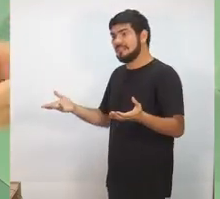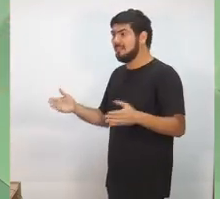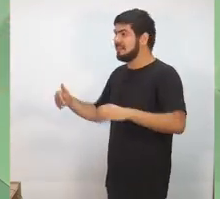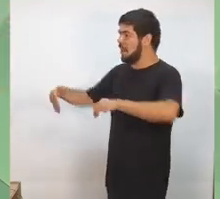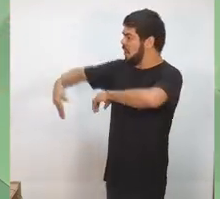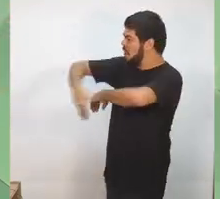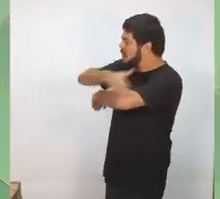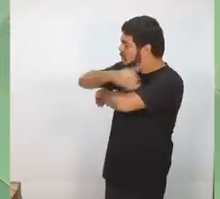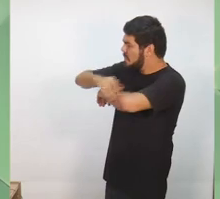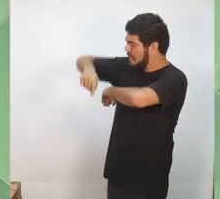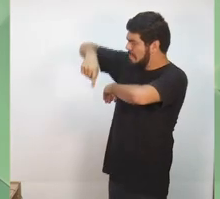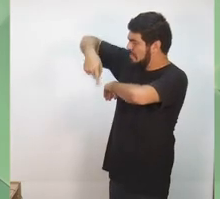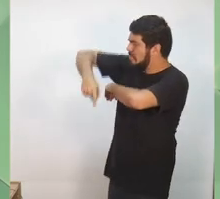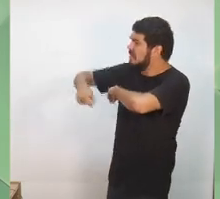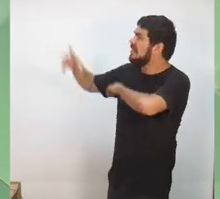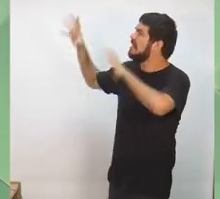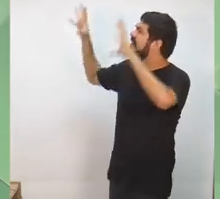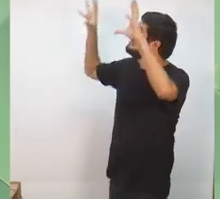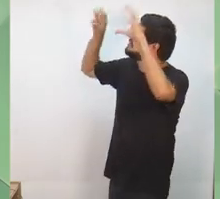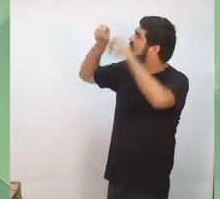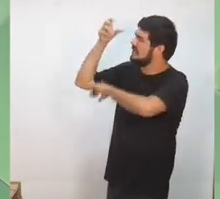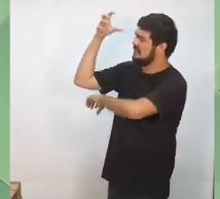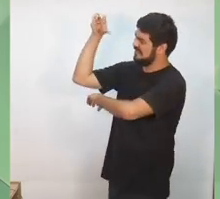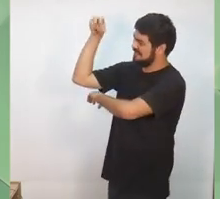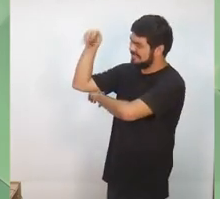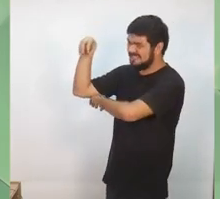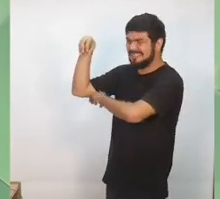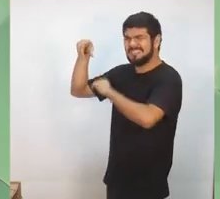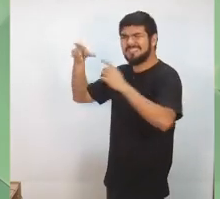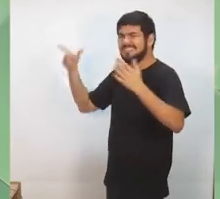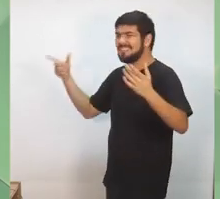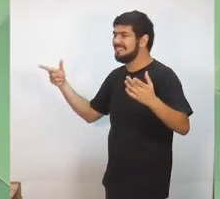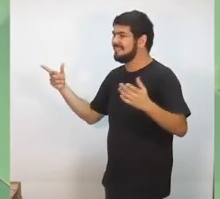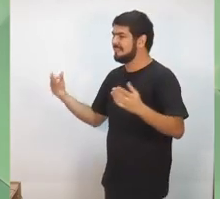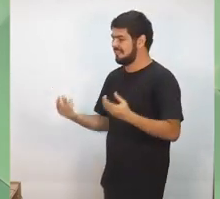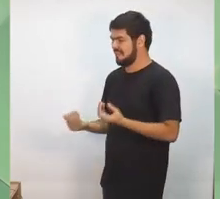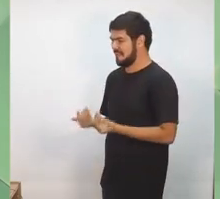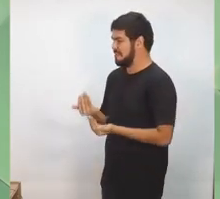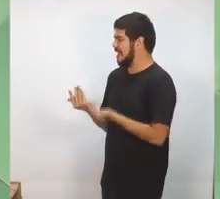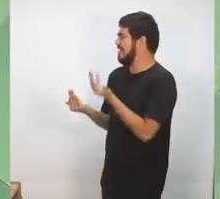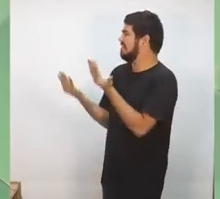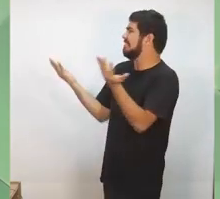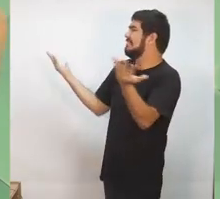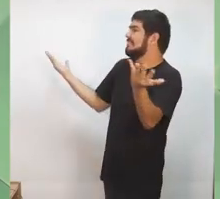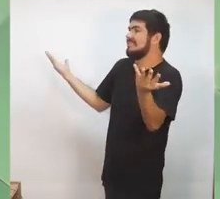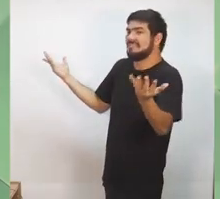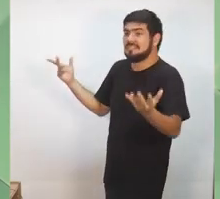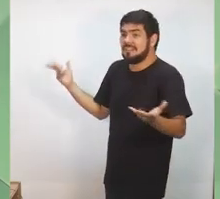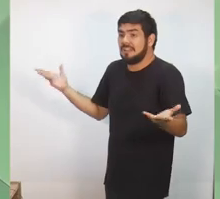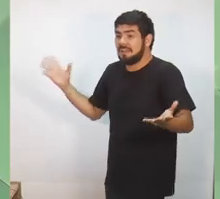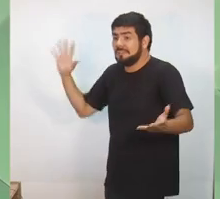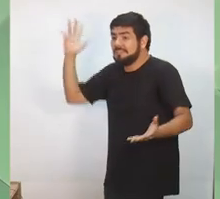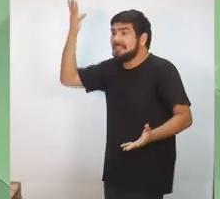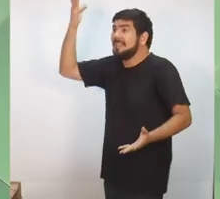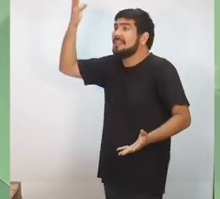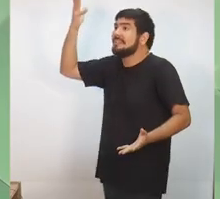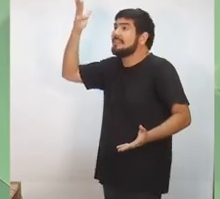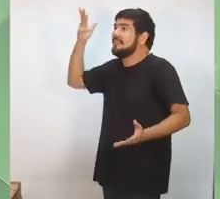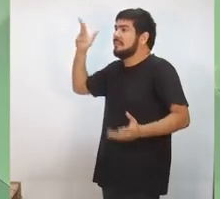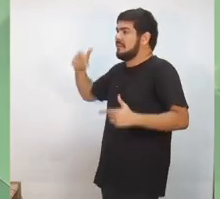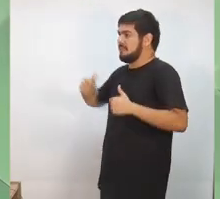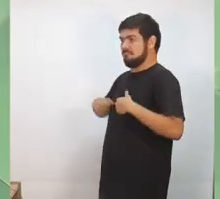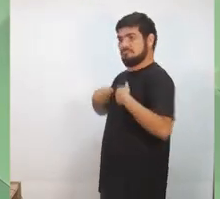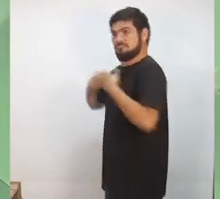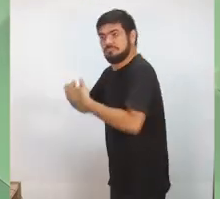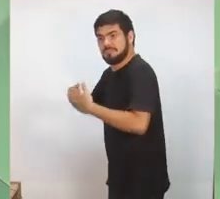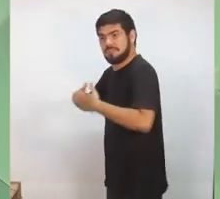esburacadas, escuras, com mato alto, isso tudo serve para propiciar a ação dos